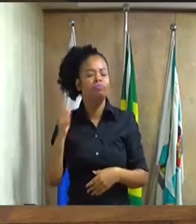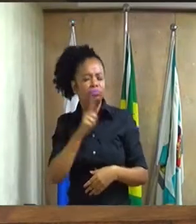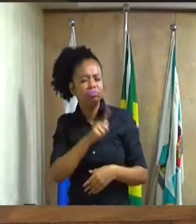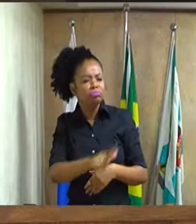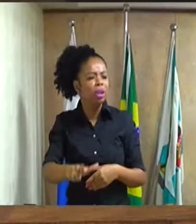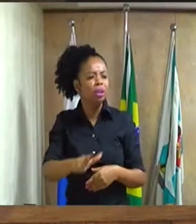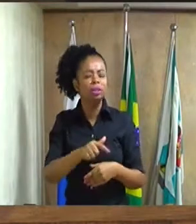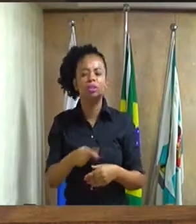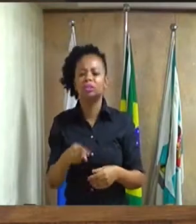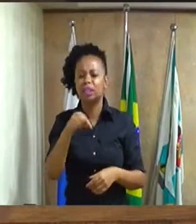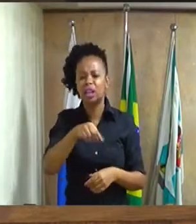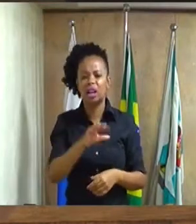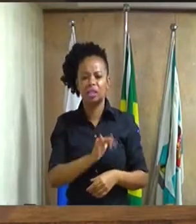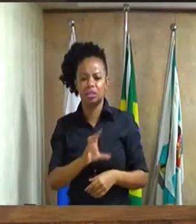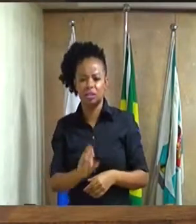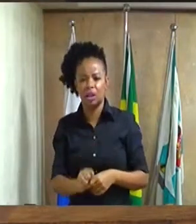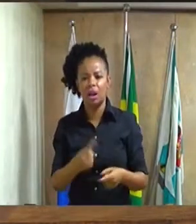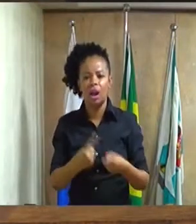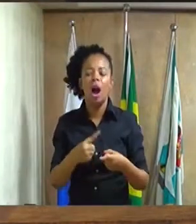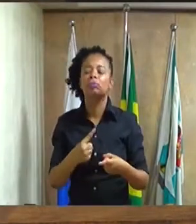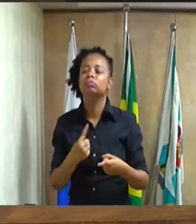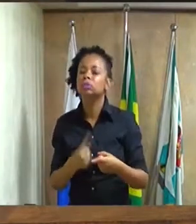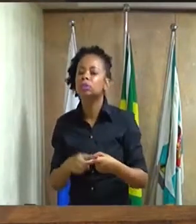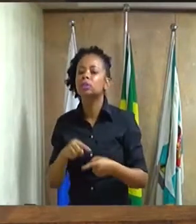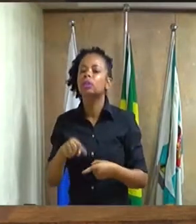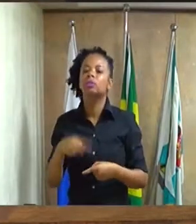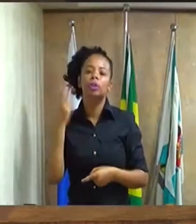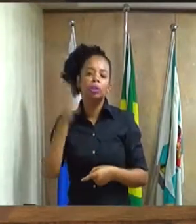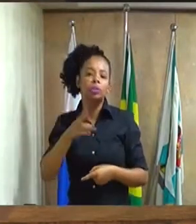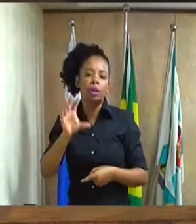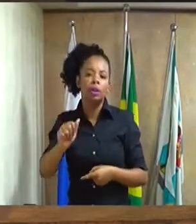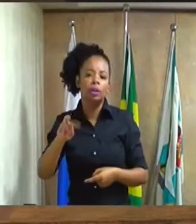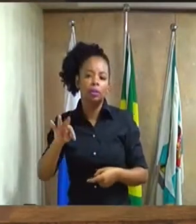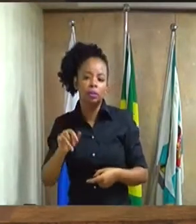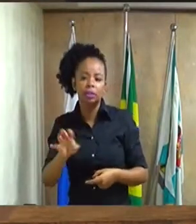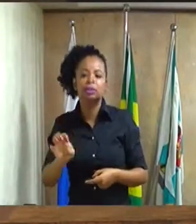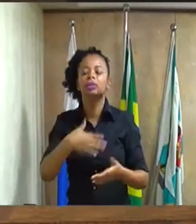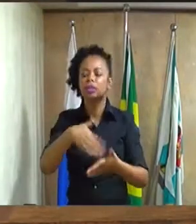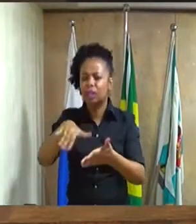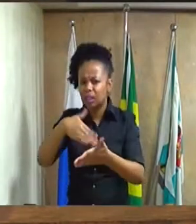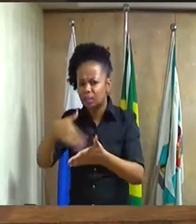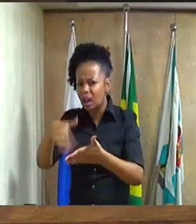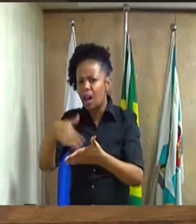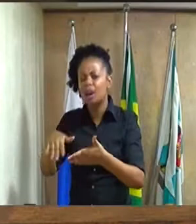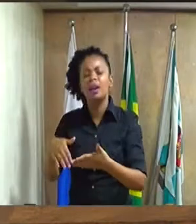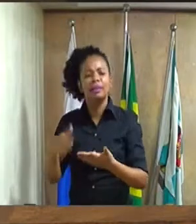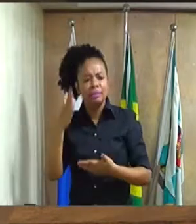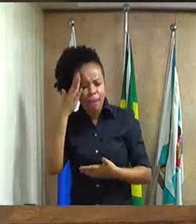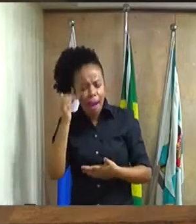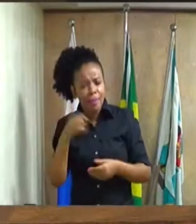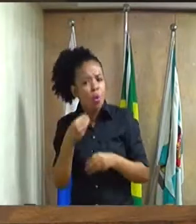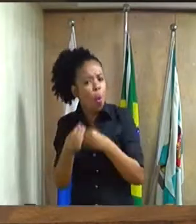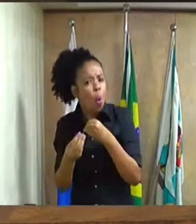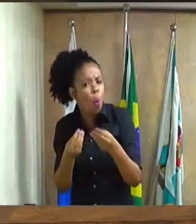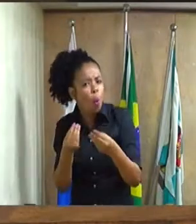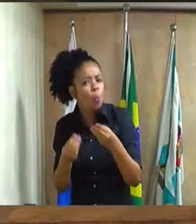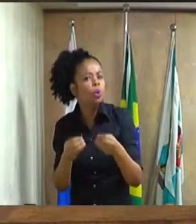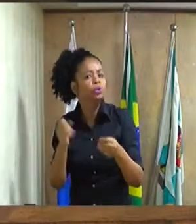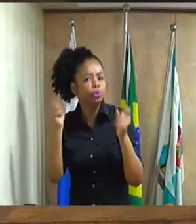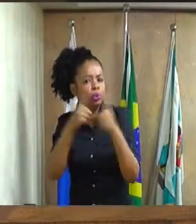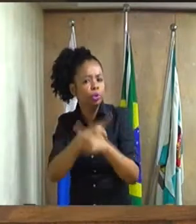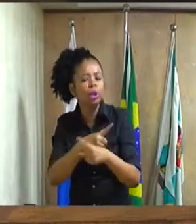Baixada. O Catite foi secretário de Ação Social, sabe bem a dificuldade que a população tem para tirar documentação.